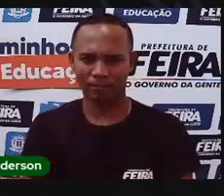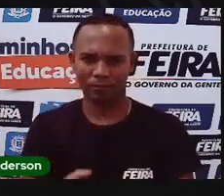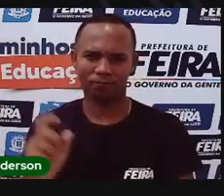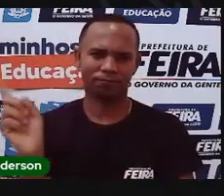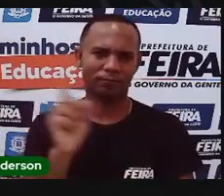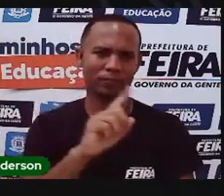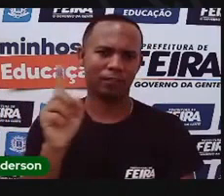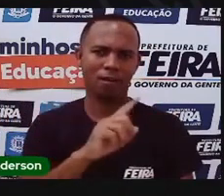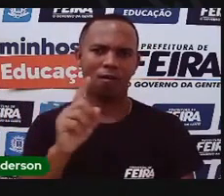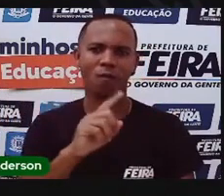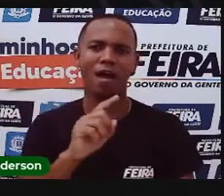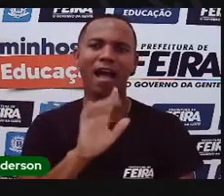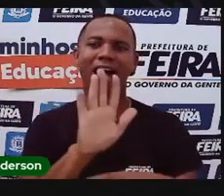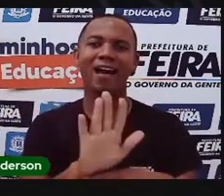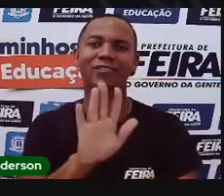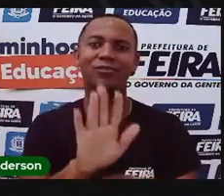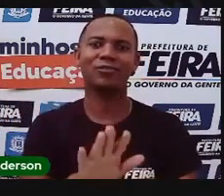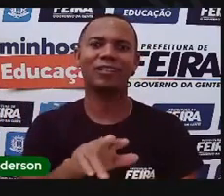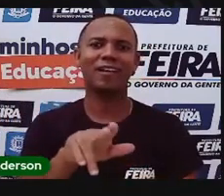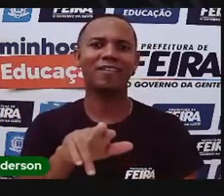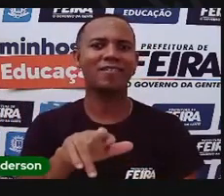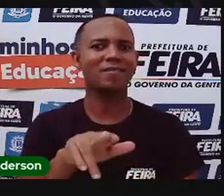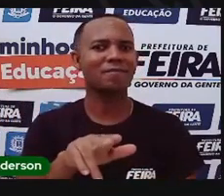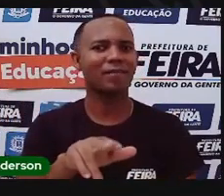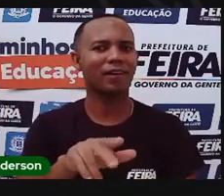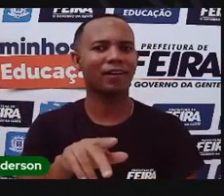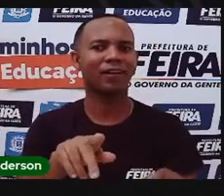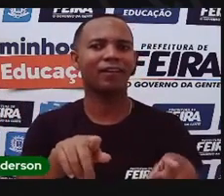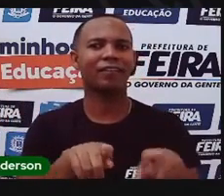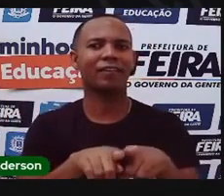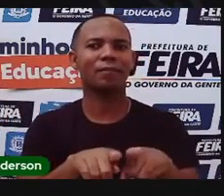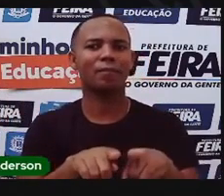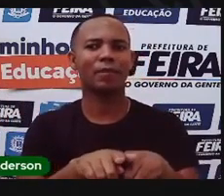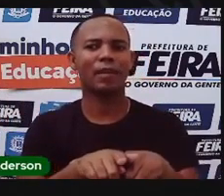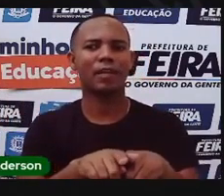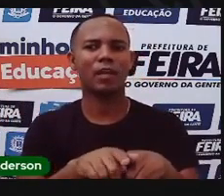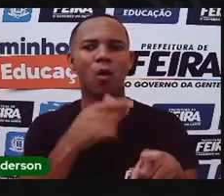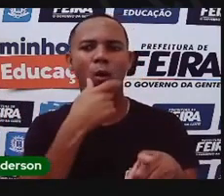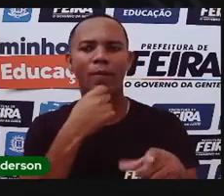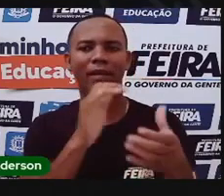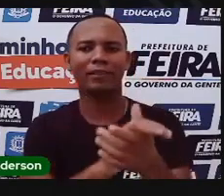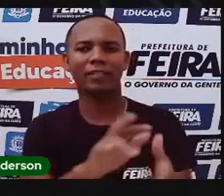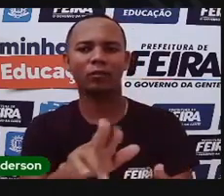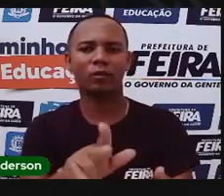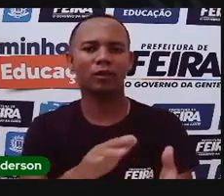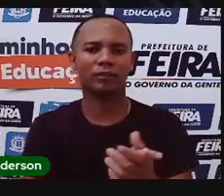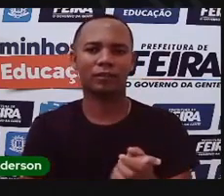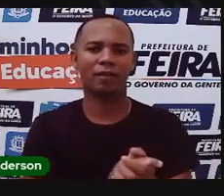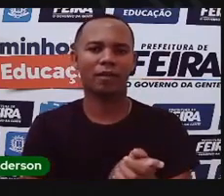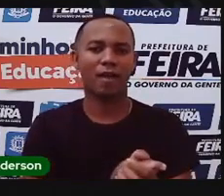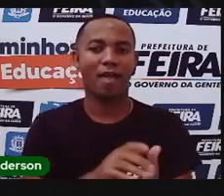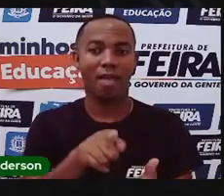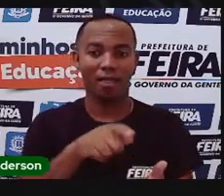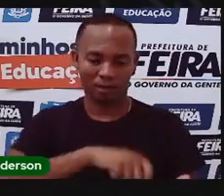De uma irmã e do marido dessa irmã, o que é que Maria Quitéria faz? Corta o cabelo, veste roupas